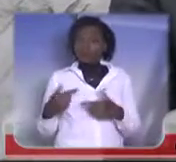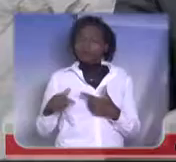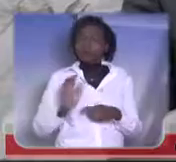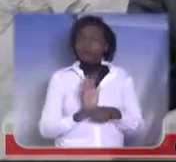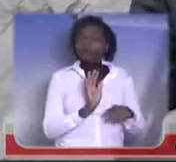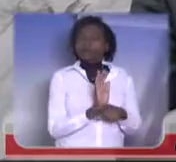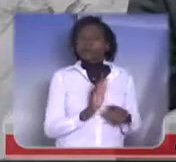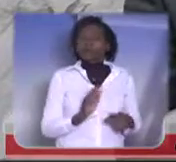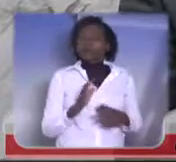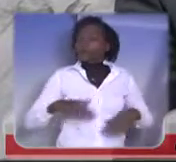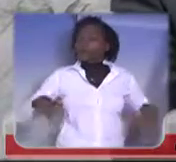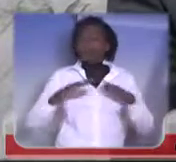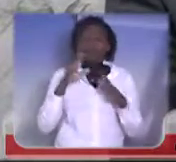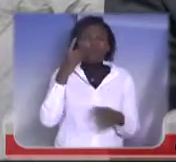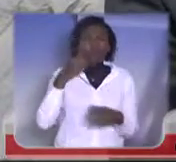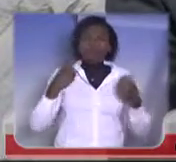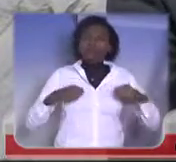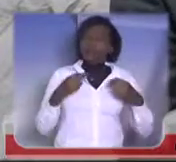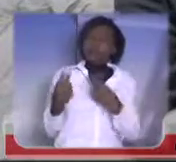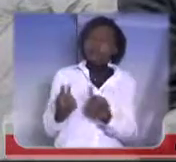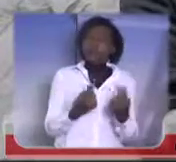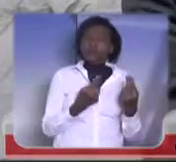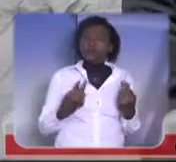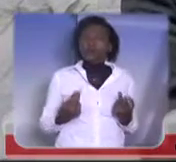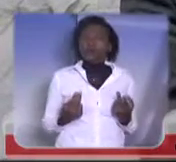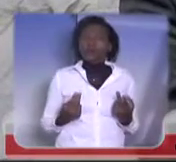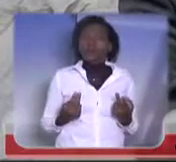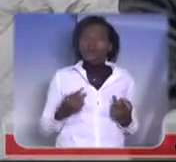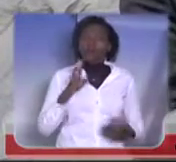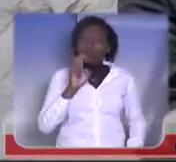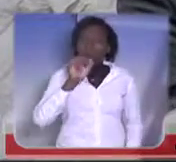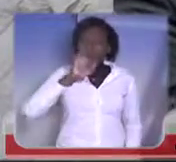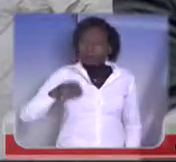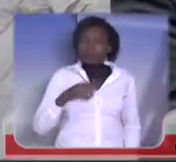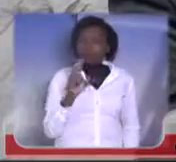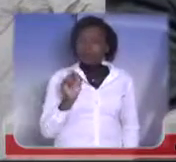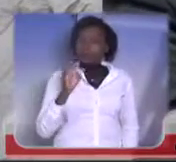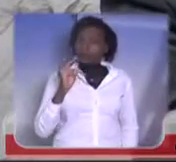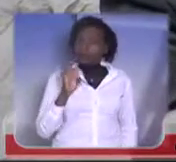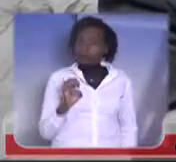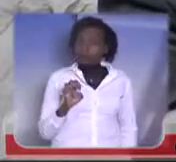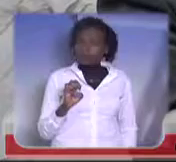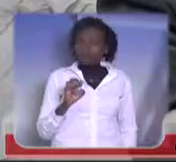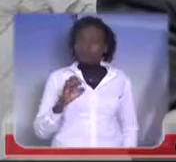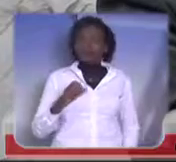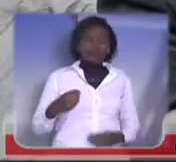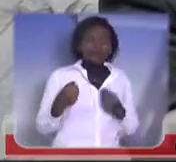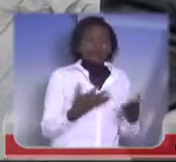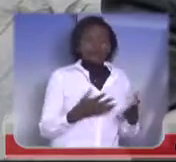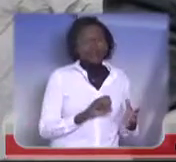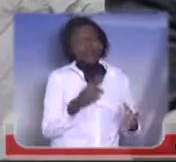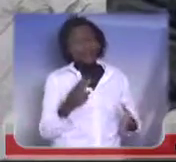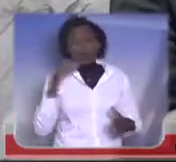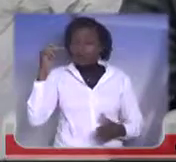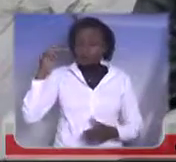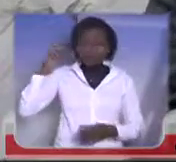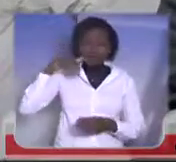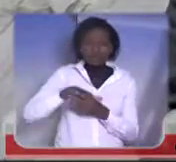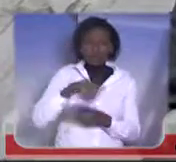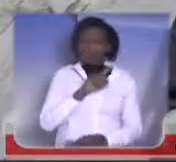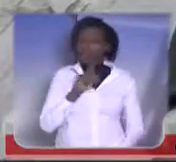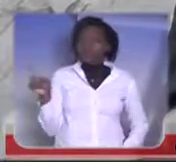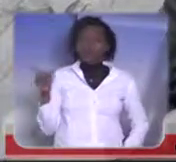eu acho que todos os deputados têm que seguir essa linha. Ou se dá um reajuste esse ano, ou não se vota o projeto 920. É um